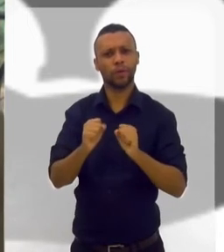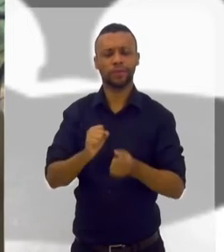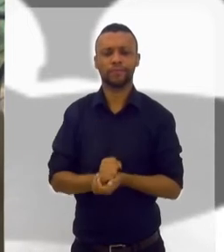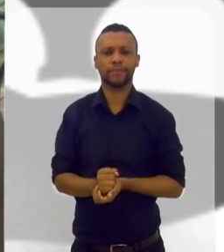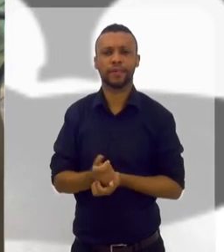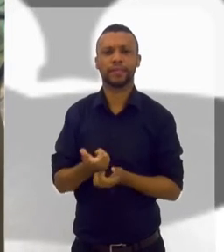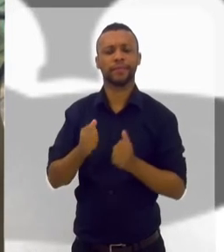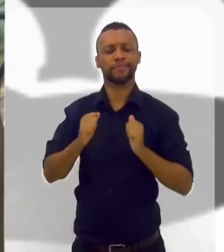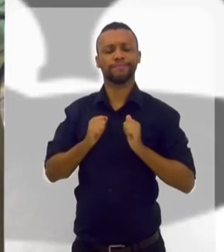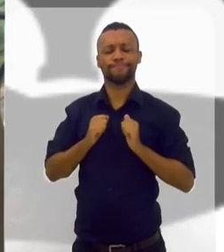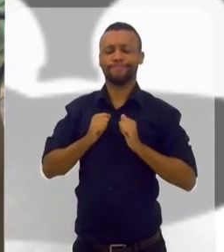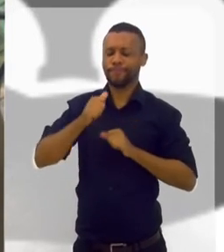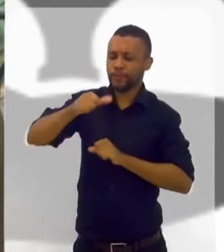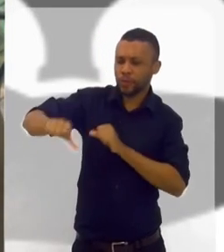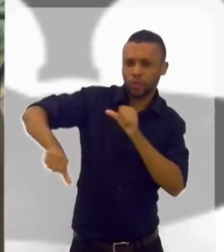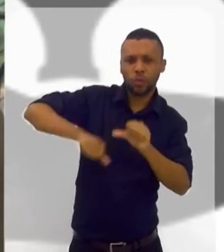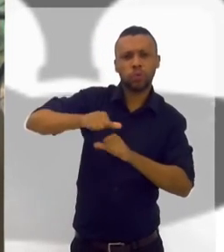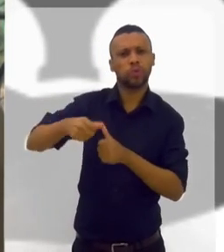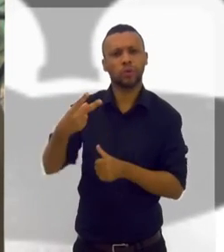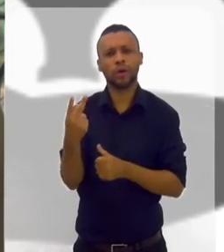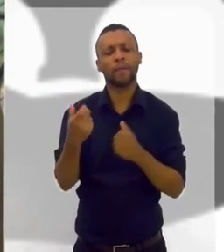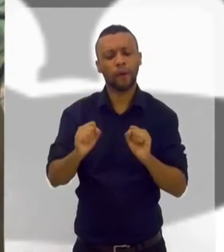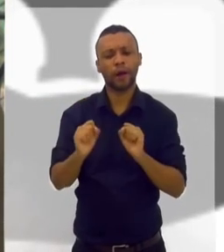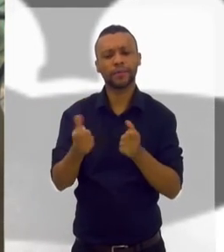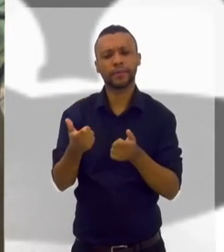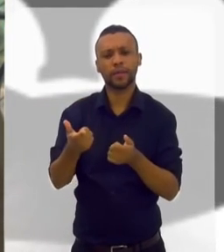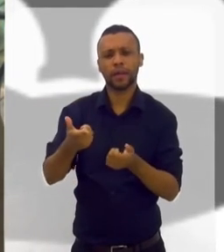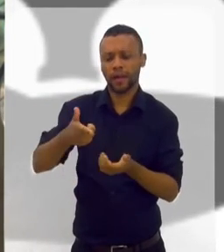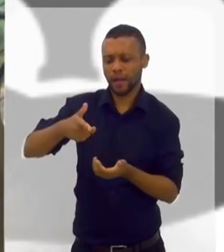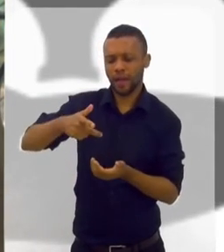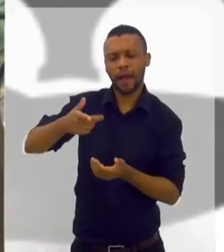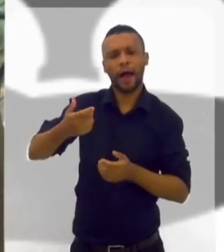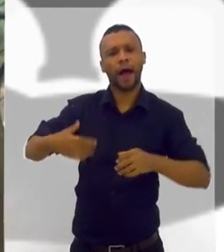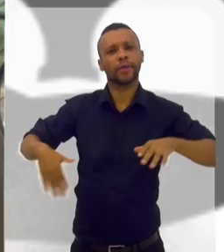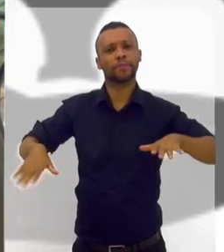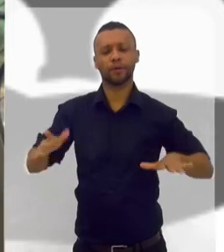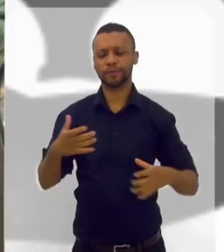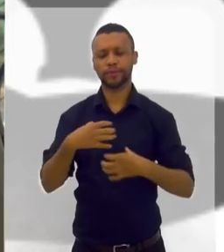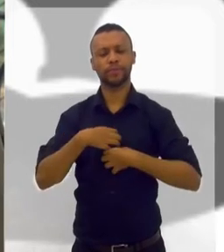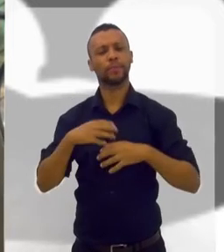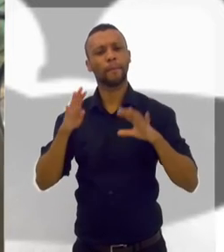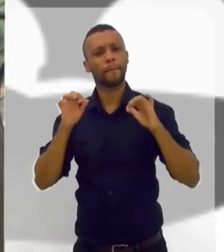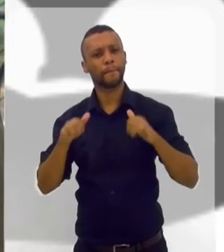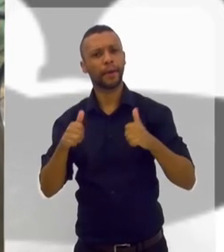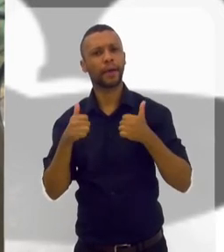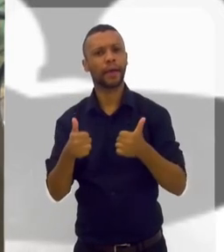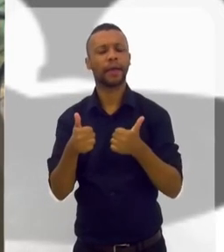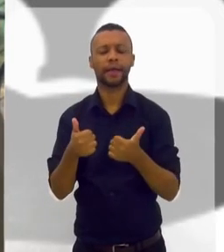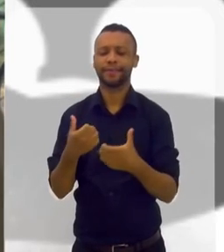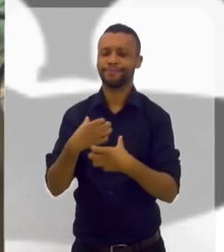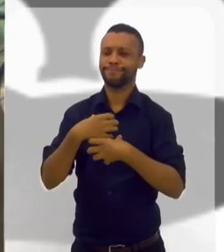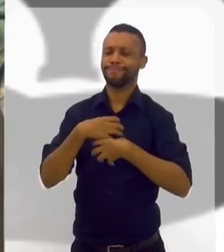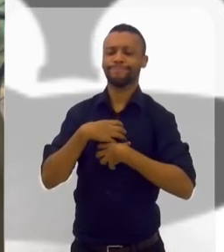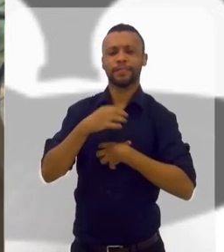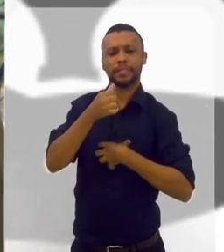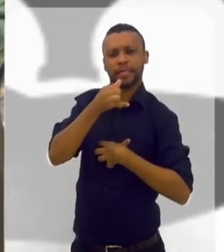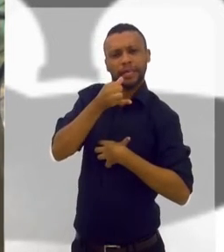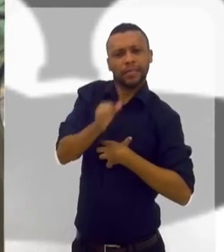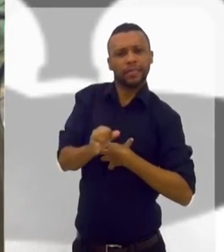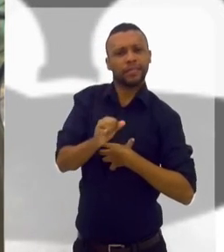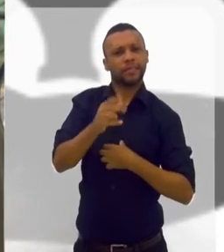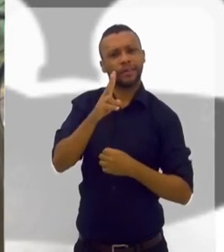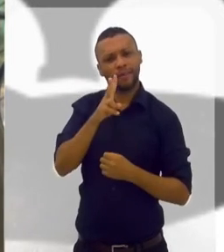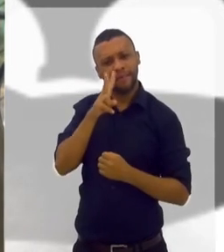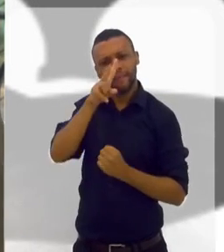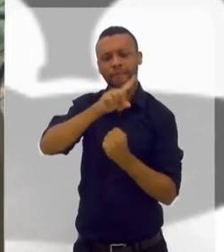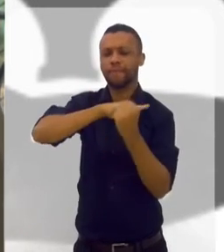vai deixando esse relaxamento embora. Dois, vai mexendo os pés e as mãos, se sentindo muito bem. Três, se sentindo totalmente energizada,